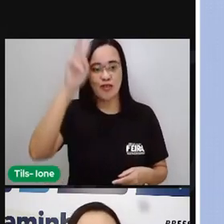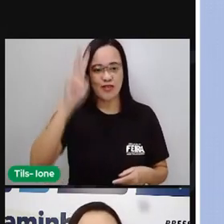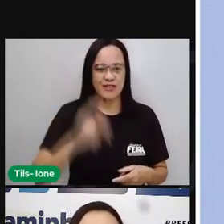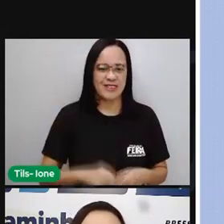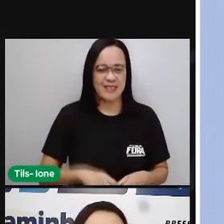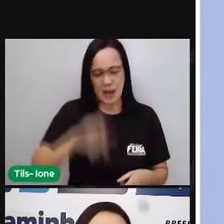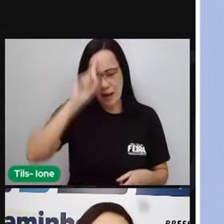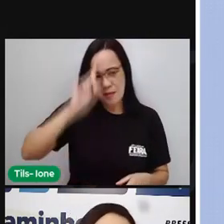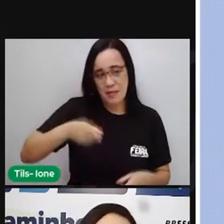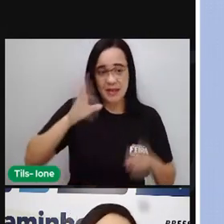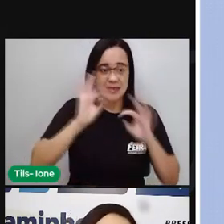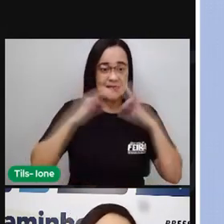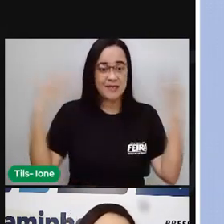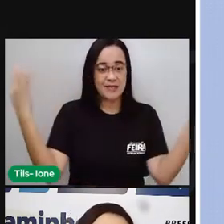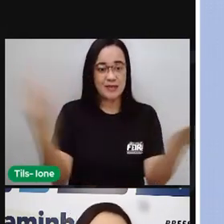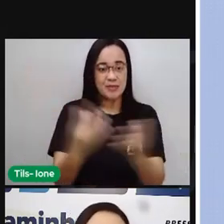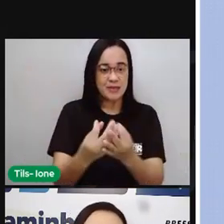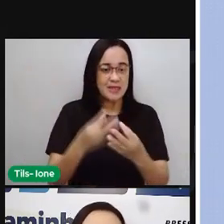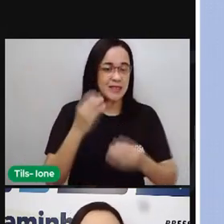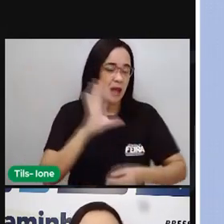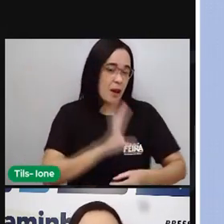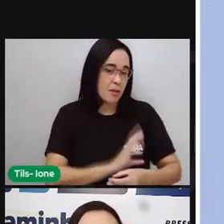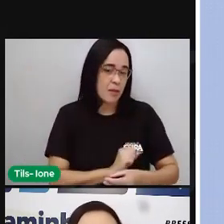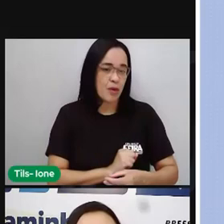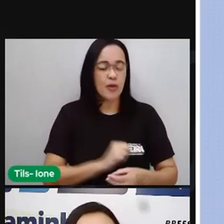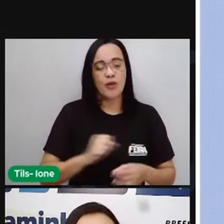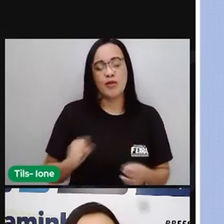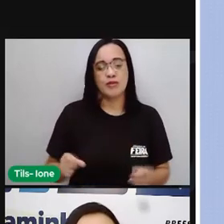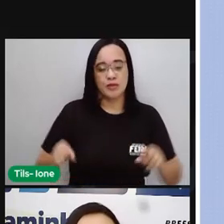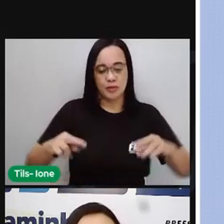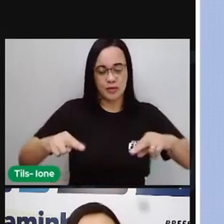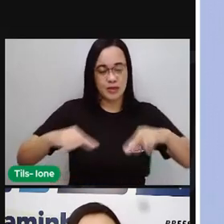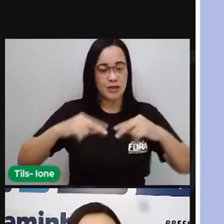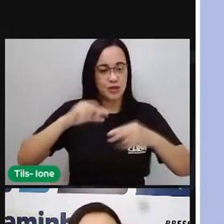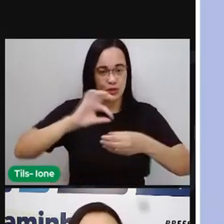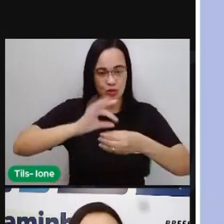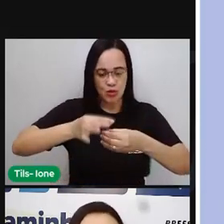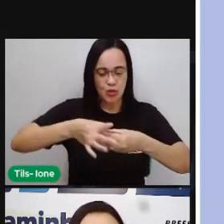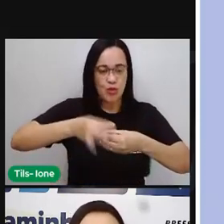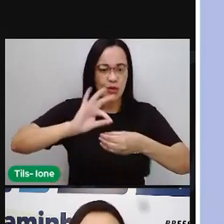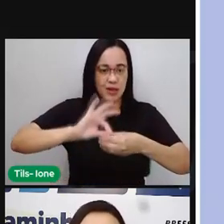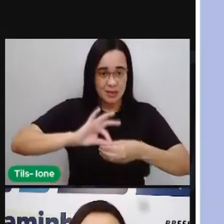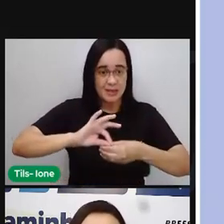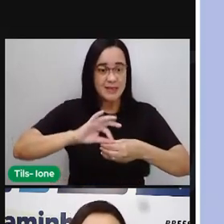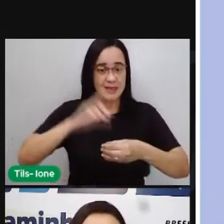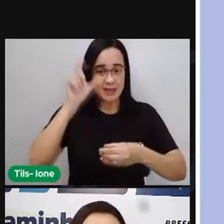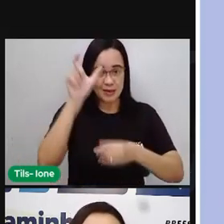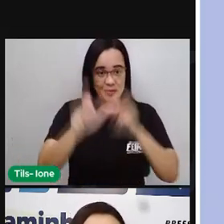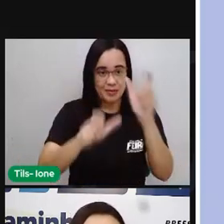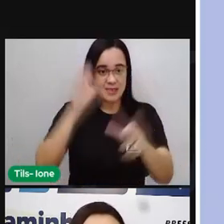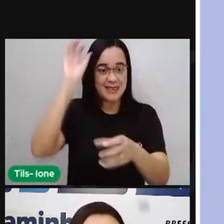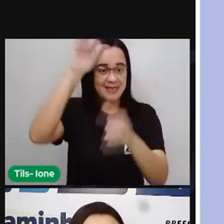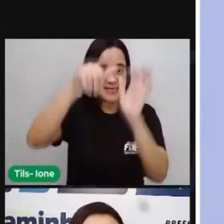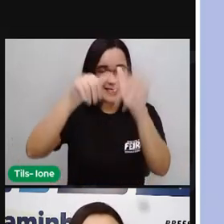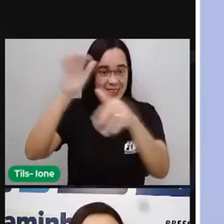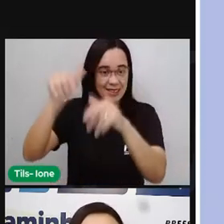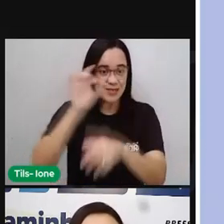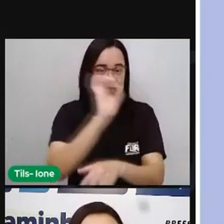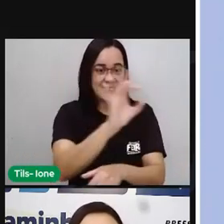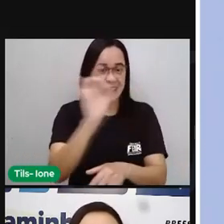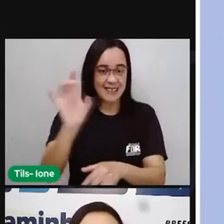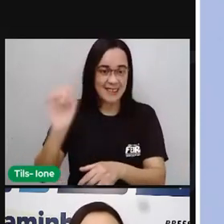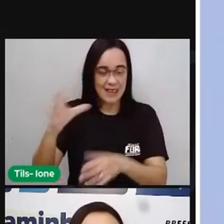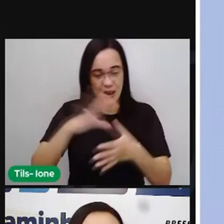uma família cheia de amor. Plantou uma semente em nós. E a levamos pra onde for. O sorriso